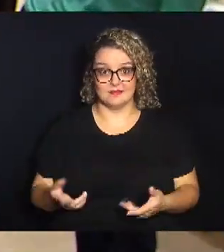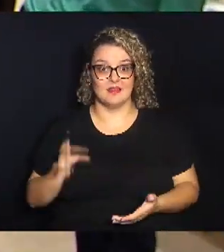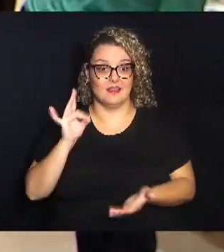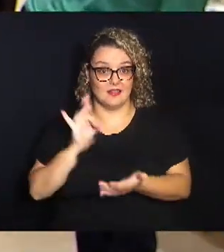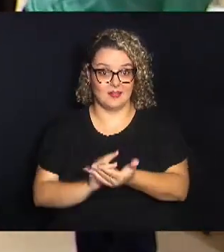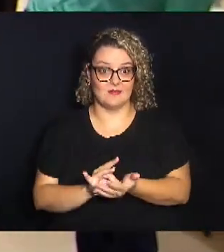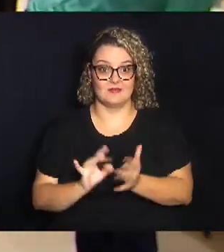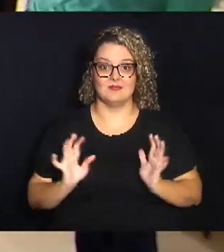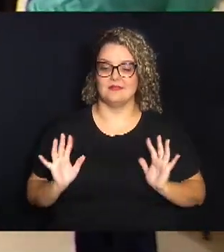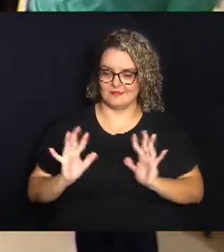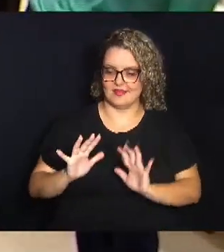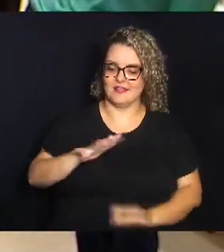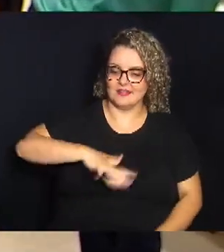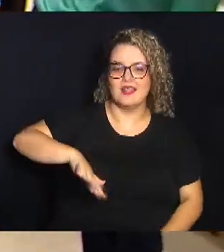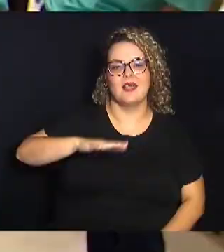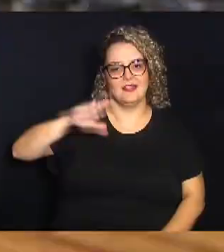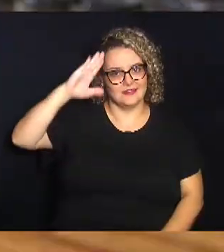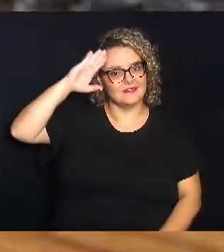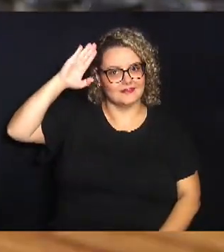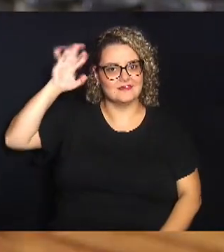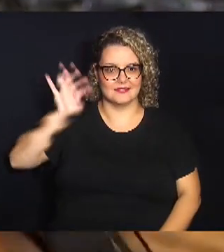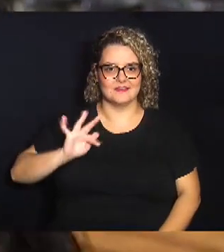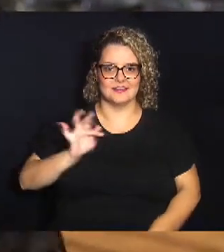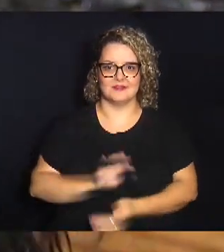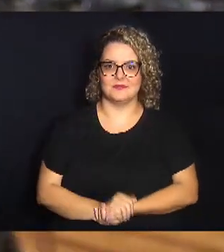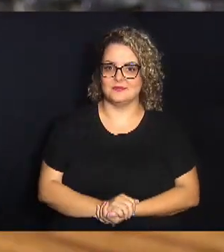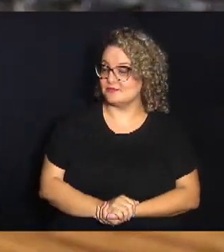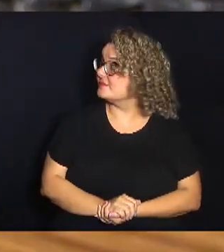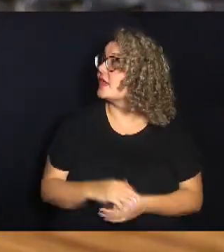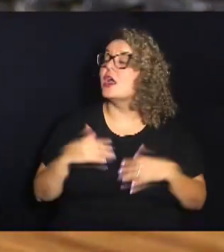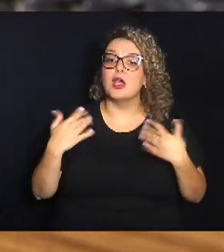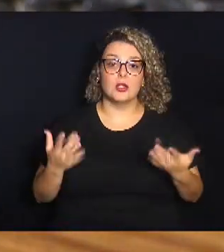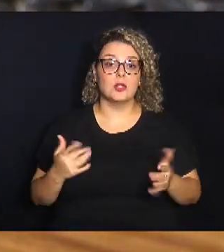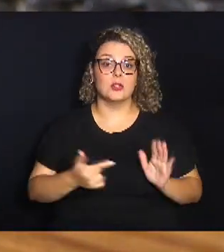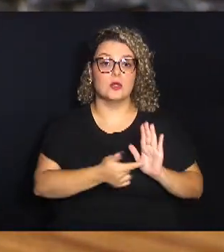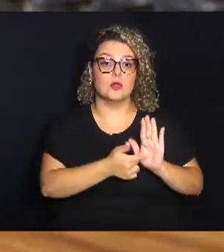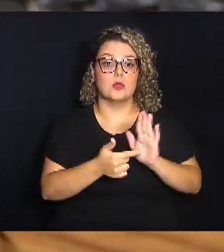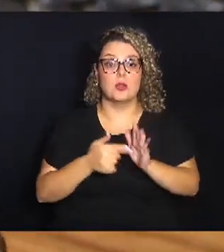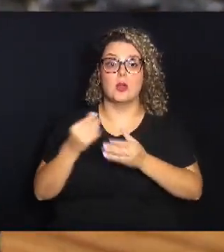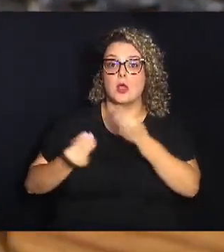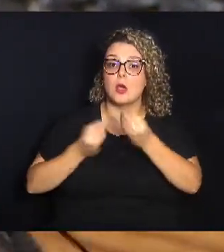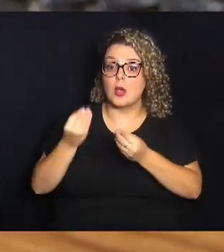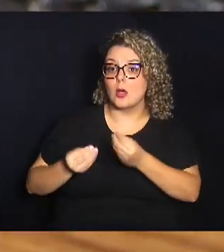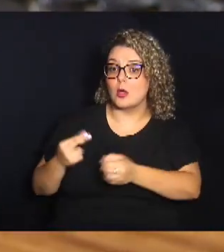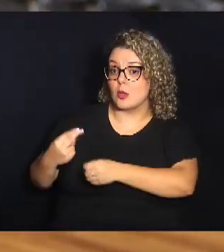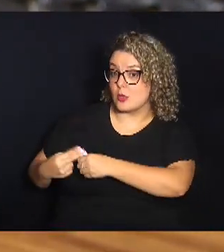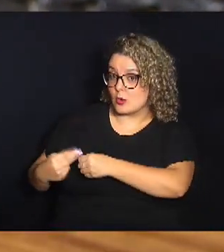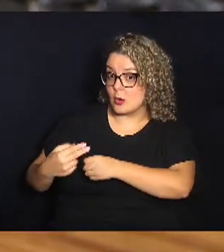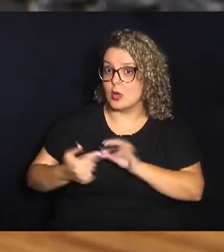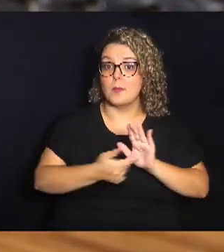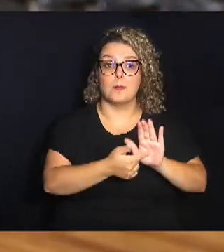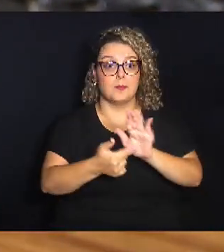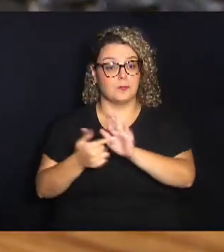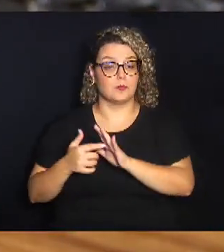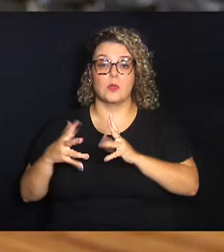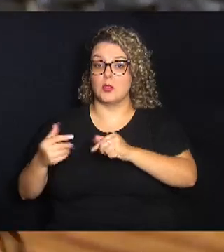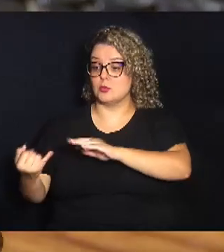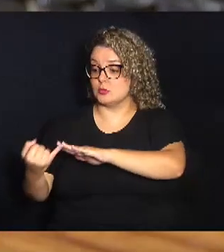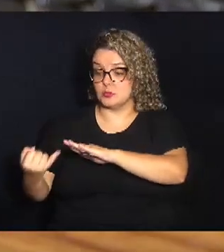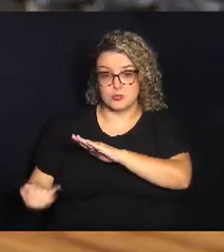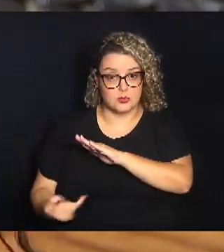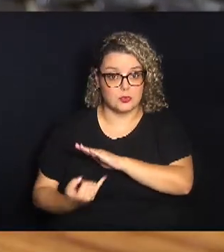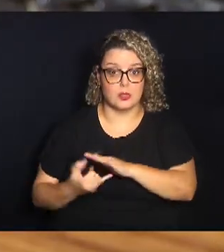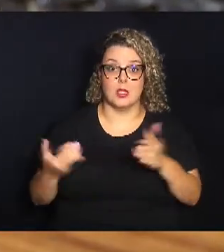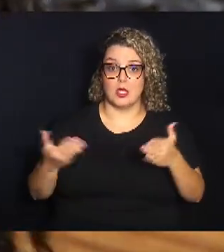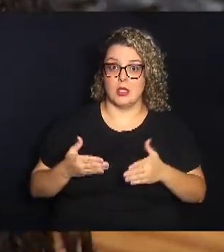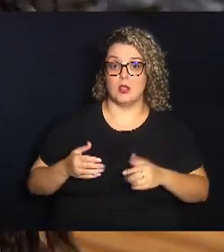entrar no universo acadêmico da faculdade. Então, a gente está mostrando agora como que é a Unicamp, mostrando todos os institutos, agora